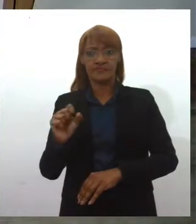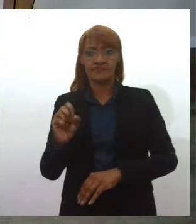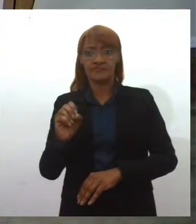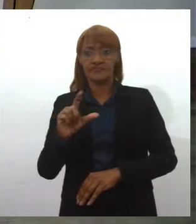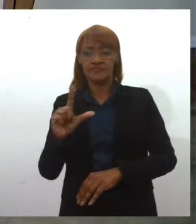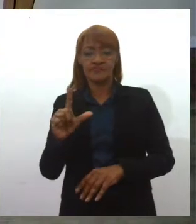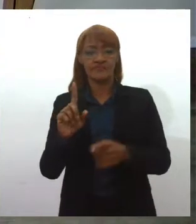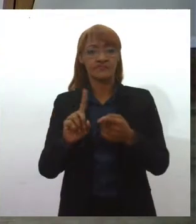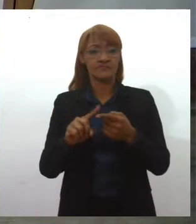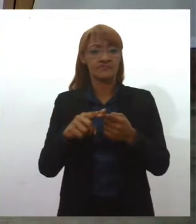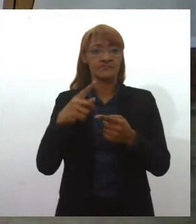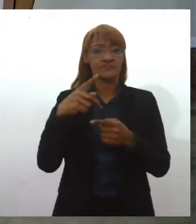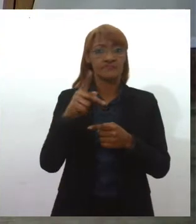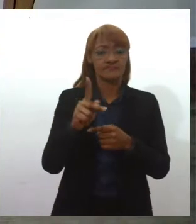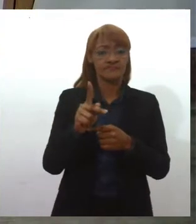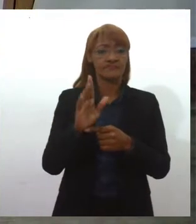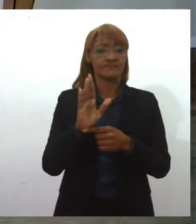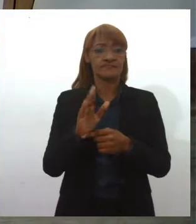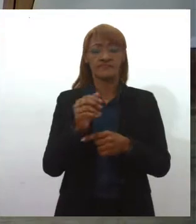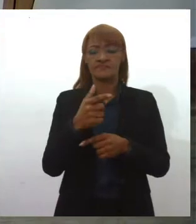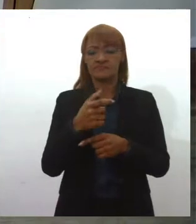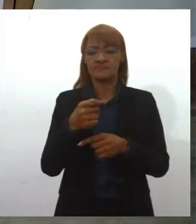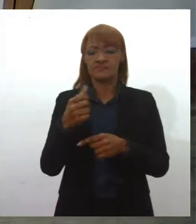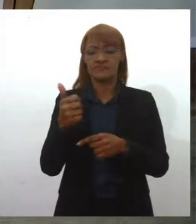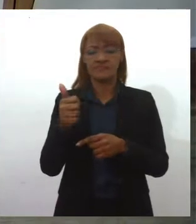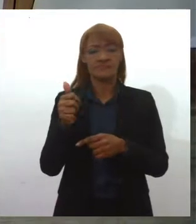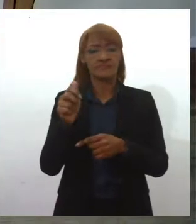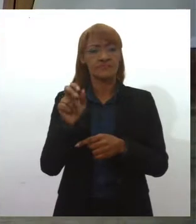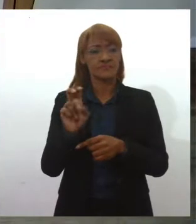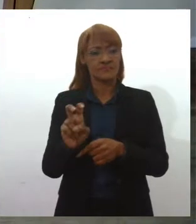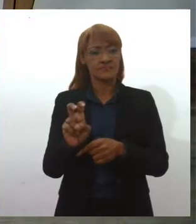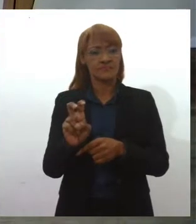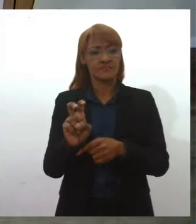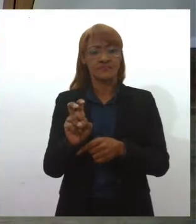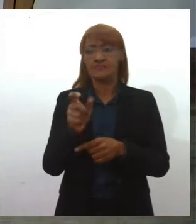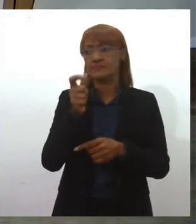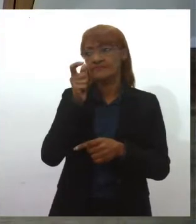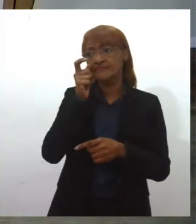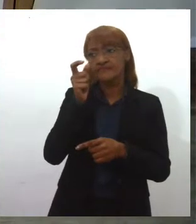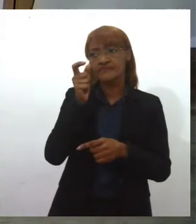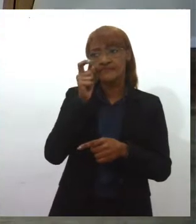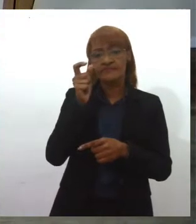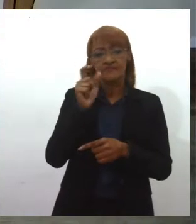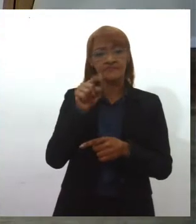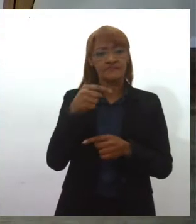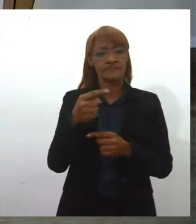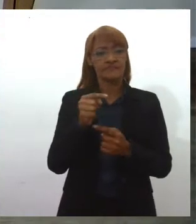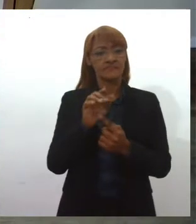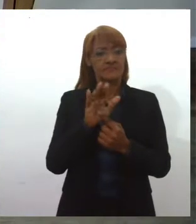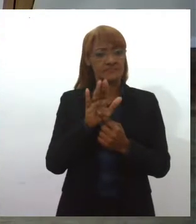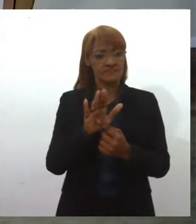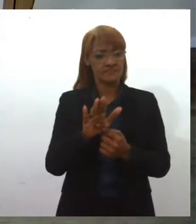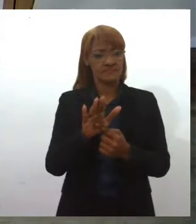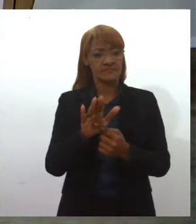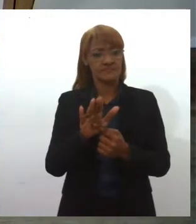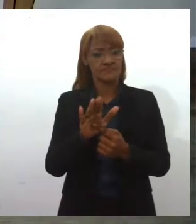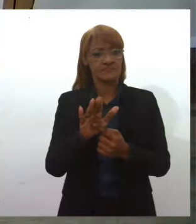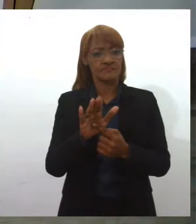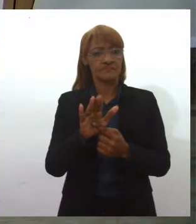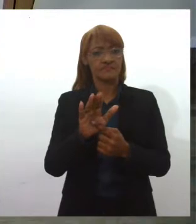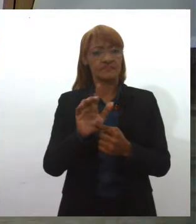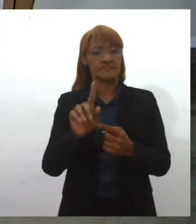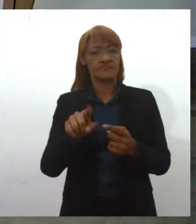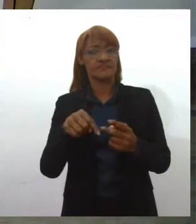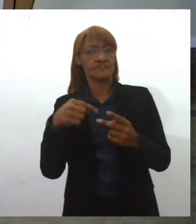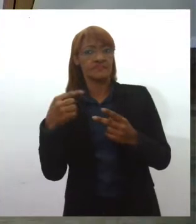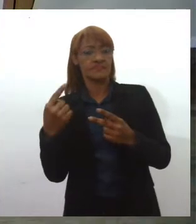o documentário é de 2015. Vamos ver só um trechinho dele, que aí a gente apresenta também um pouco de Antonieta, e depois traz